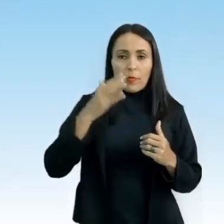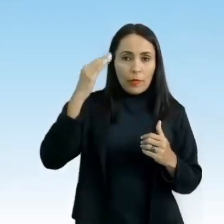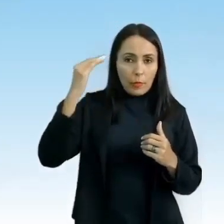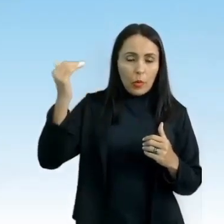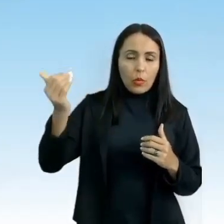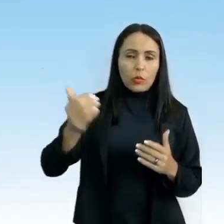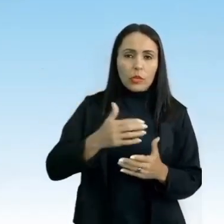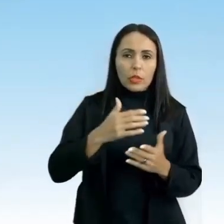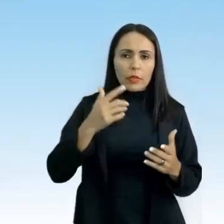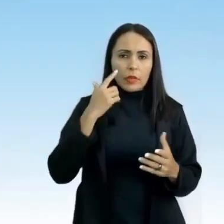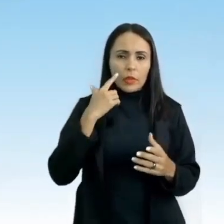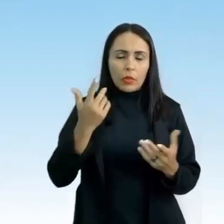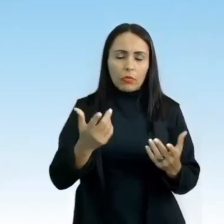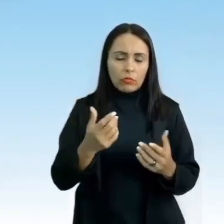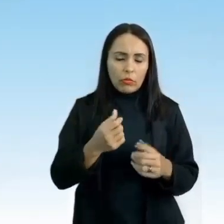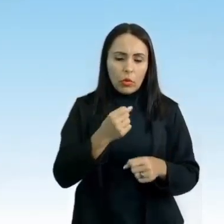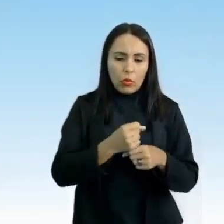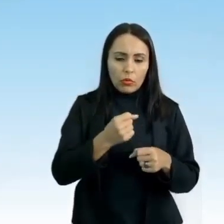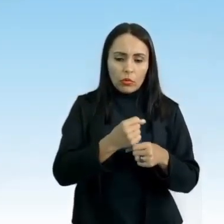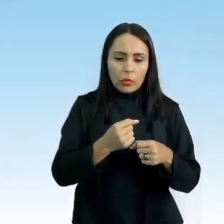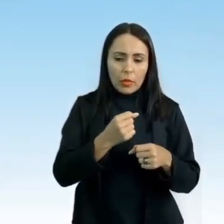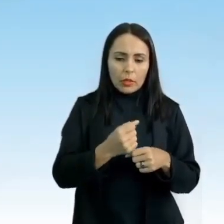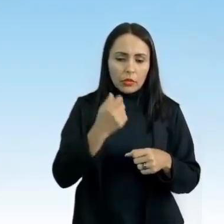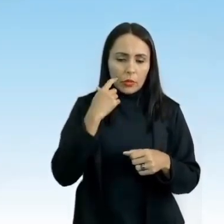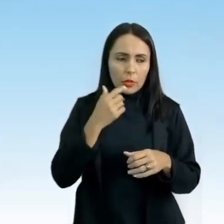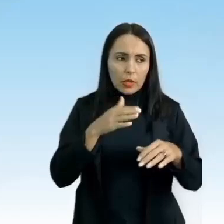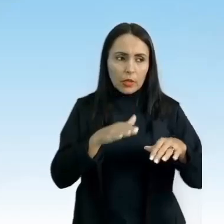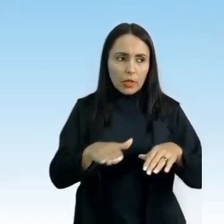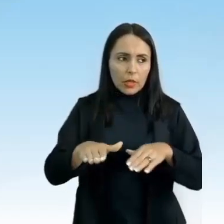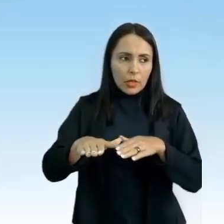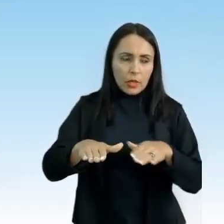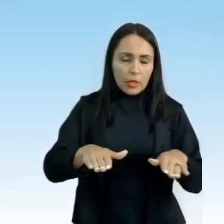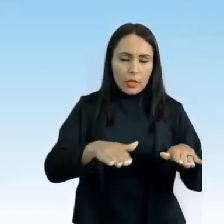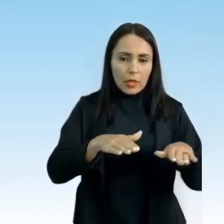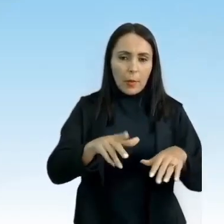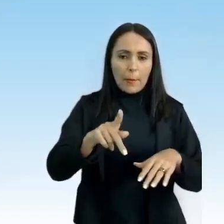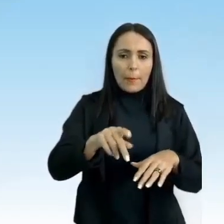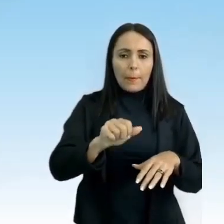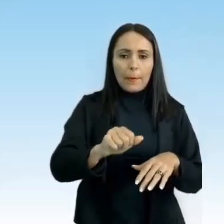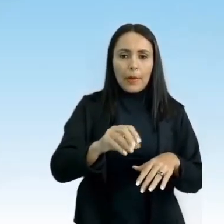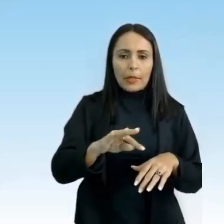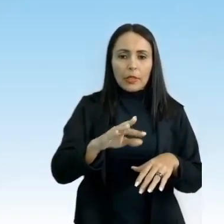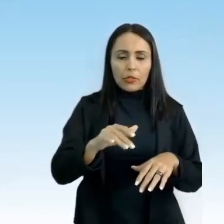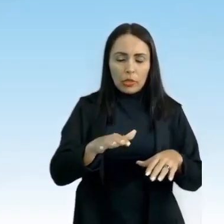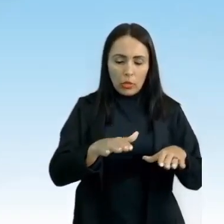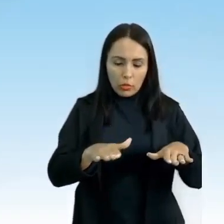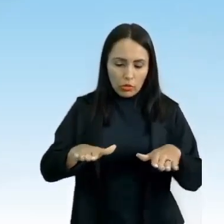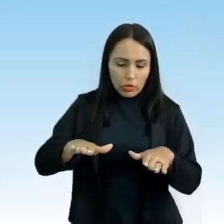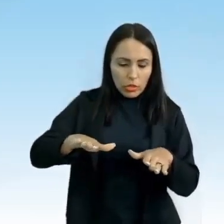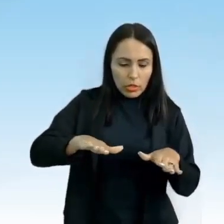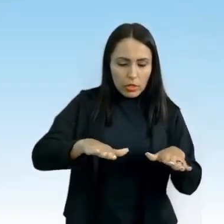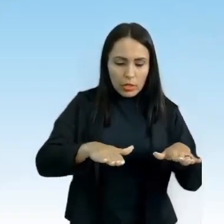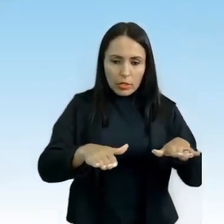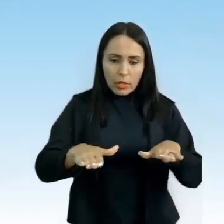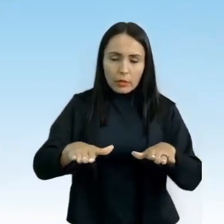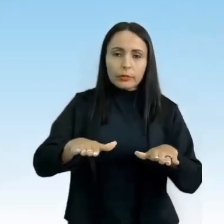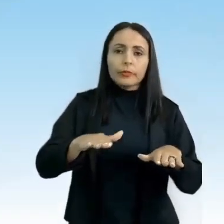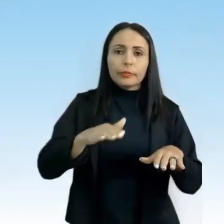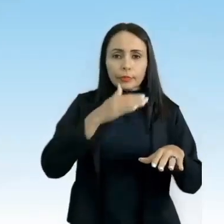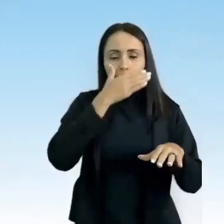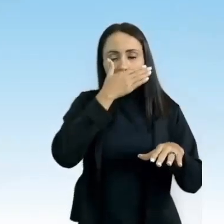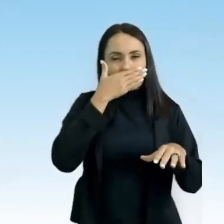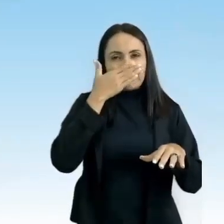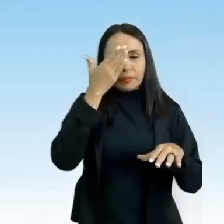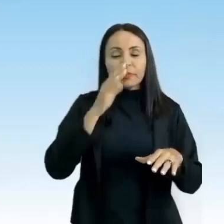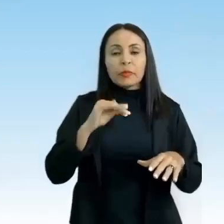ideia de construir patins que pudesse andar no solo. Assim como os patins de gelo deslizam no gelo, né? Eles